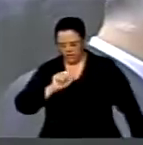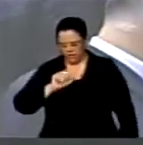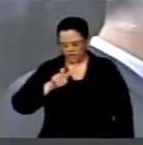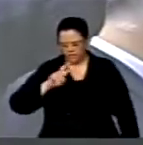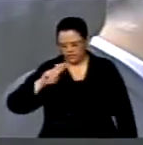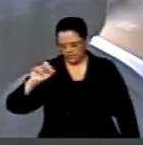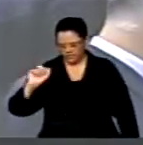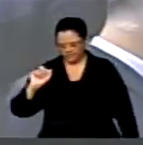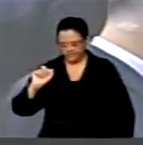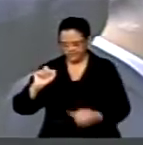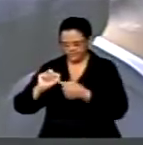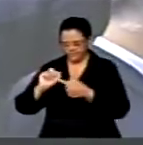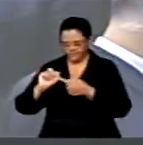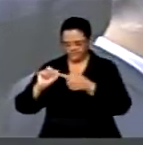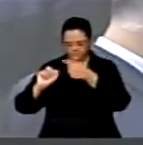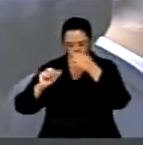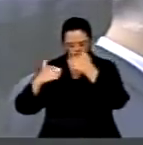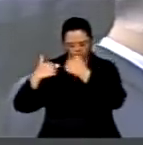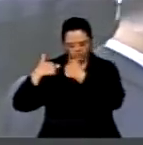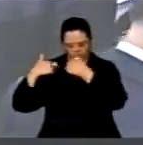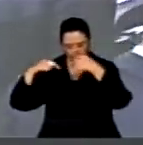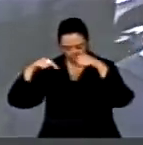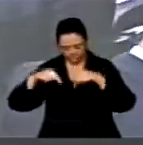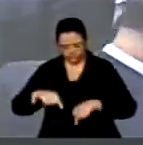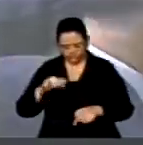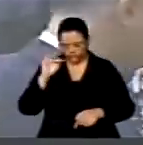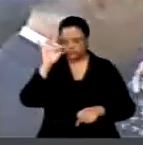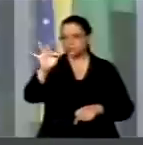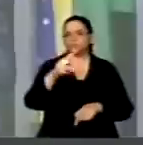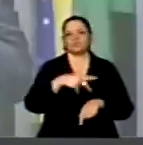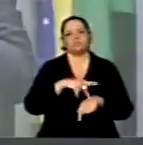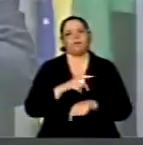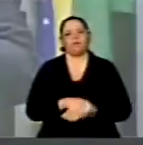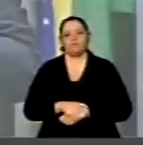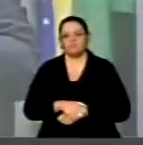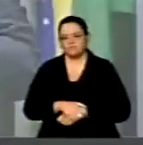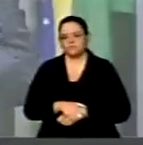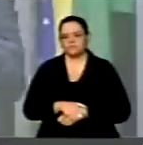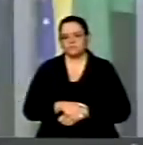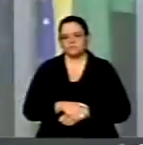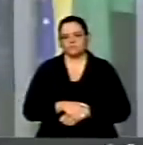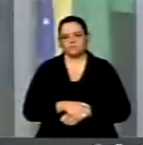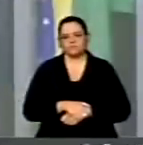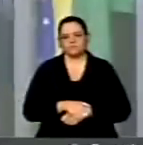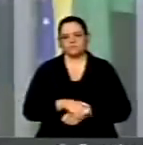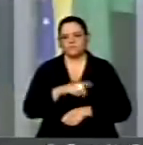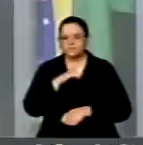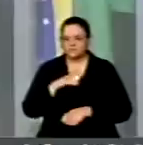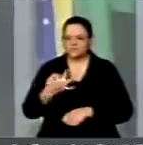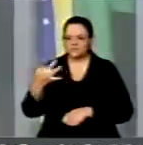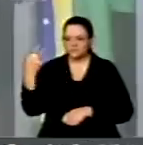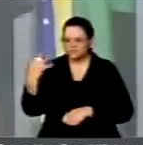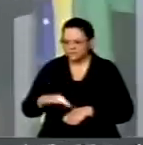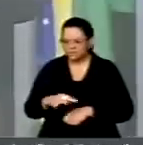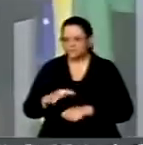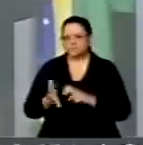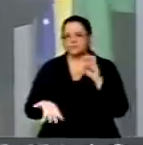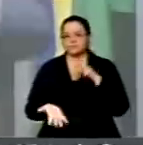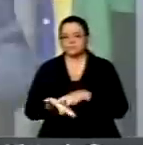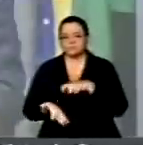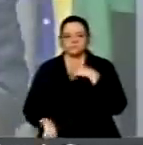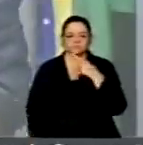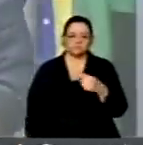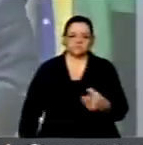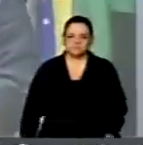o grande lecado para o país desta casa? Nós vamos incorrer nisso com a certeza de que vamos ficar impunes?